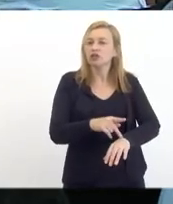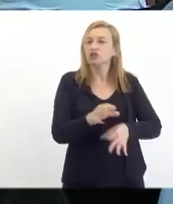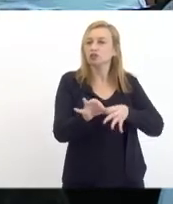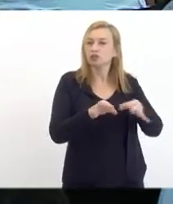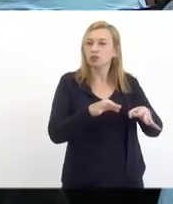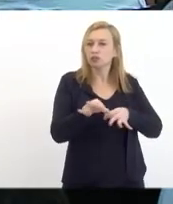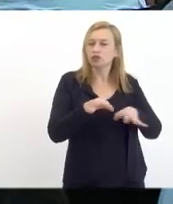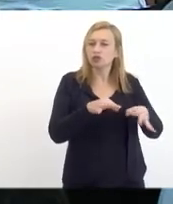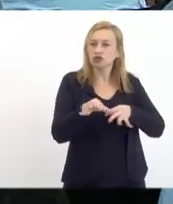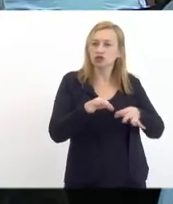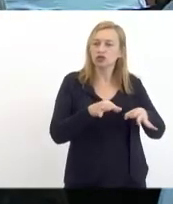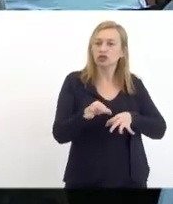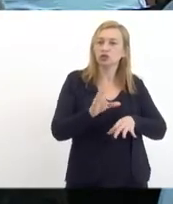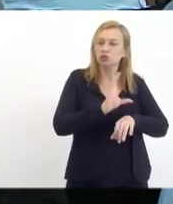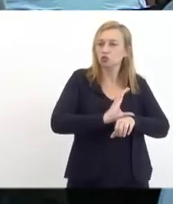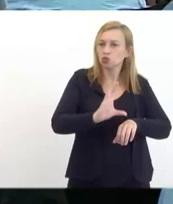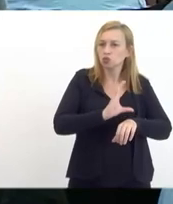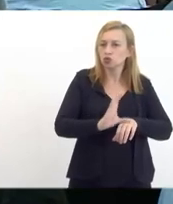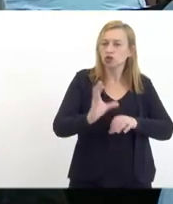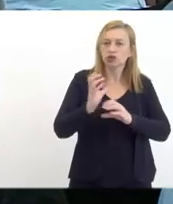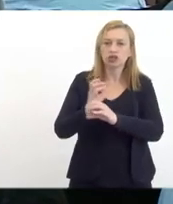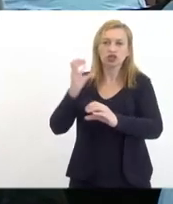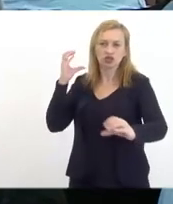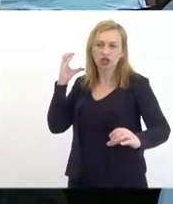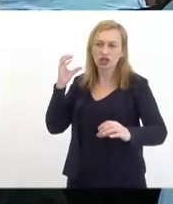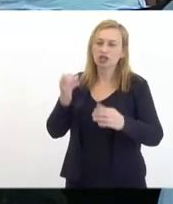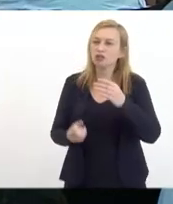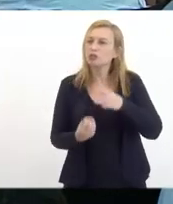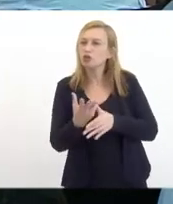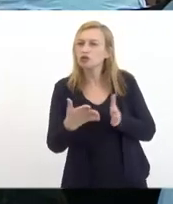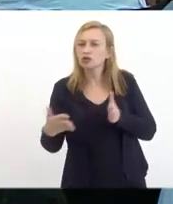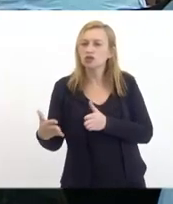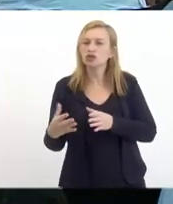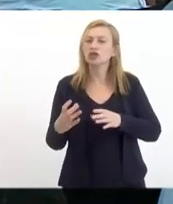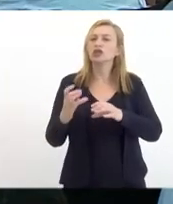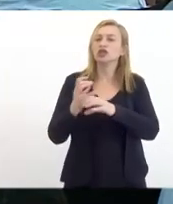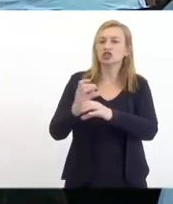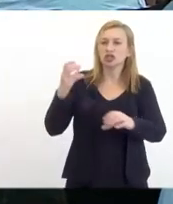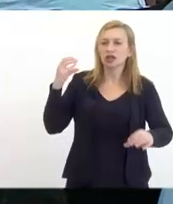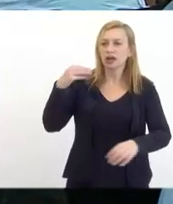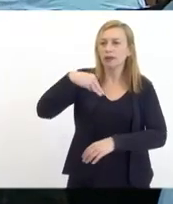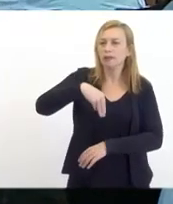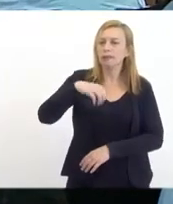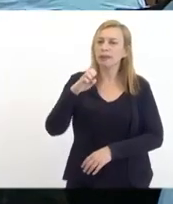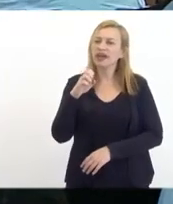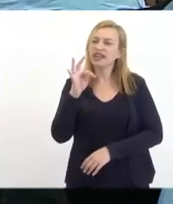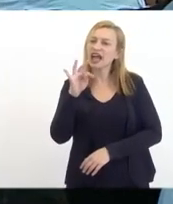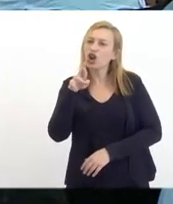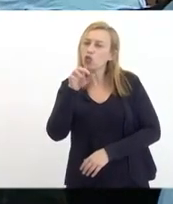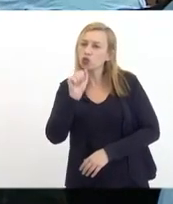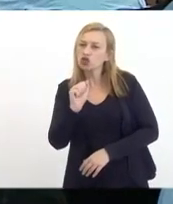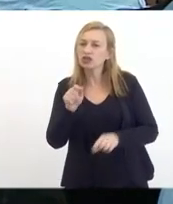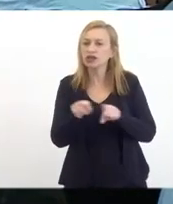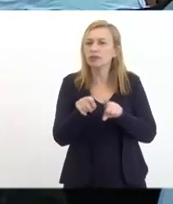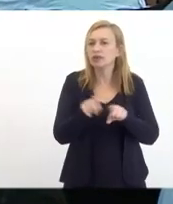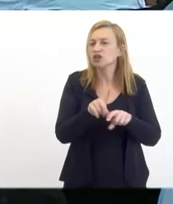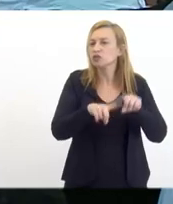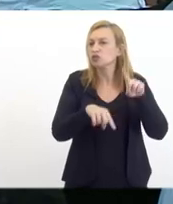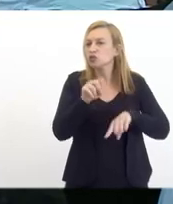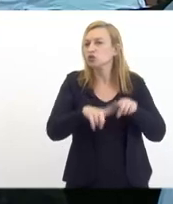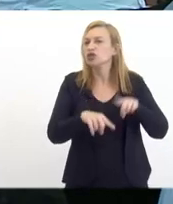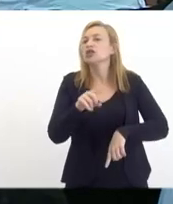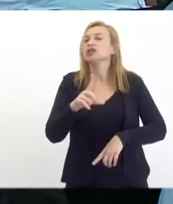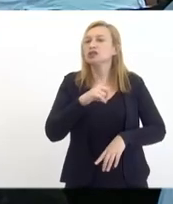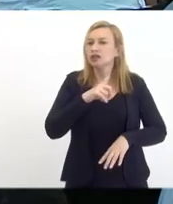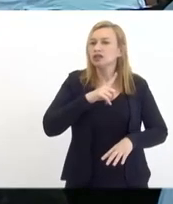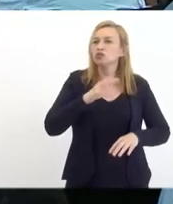escolas de engenharia engenharia de produção engenharia metalúrgica e de materiais nós temos cursos